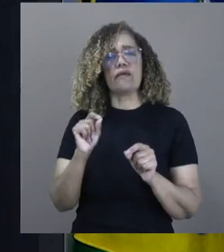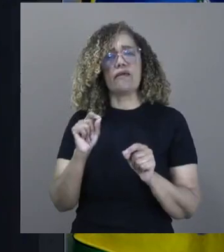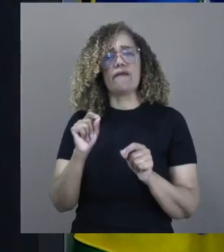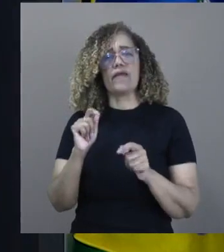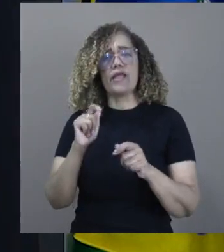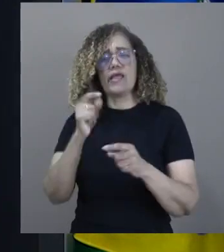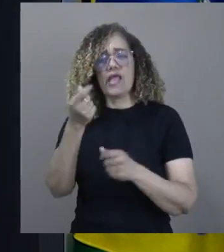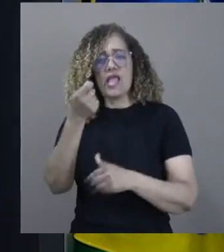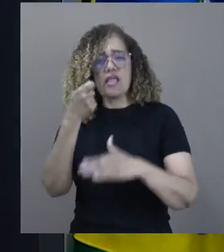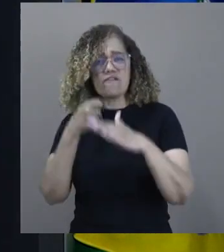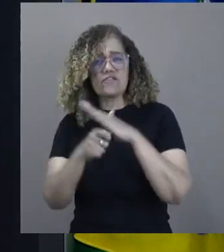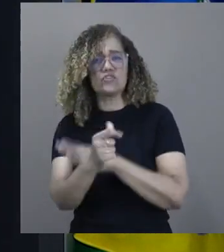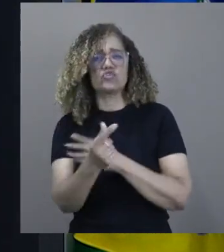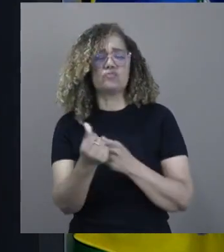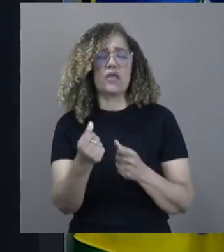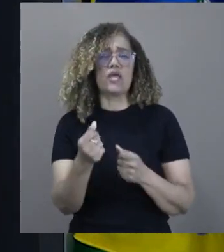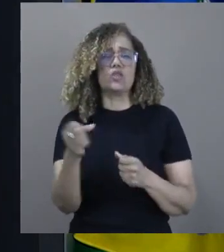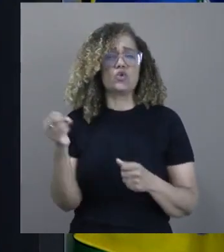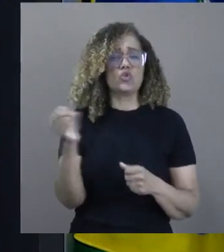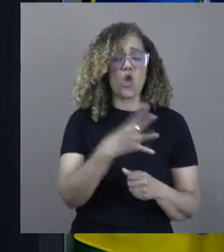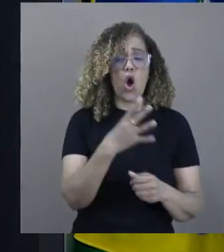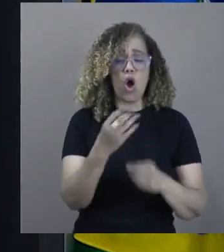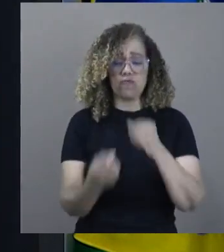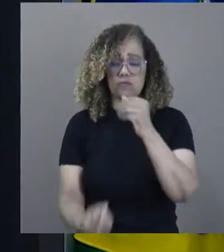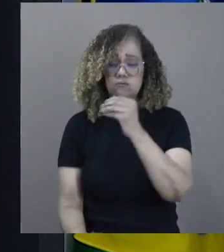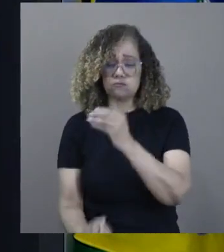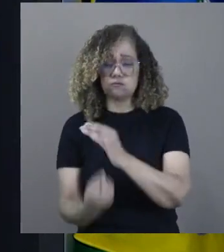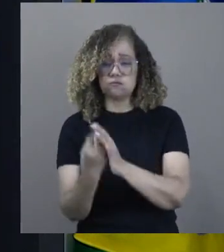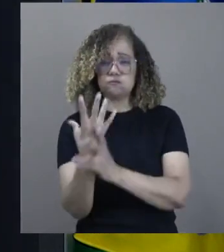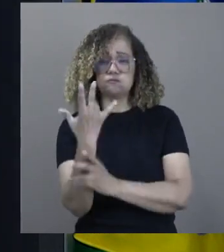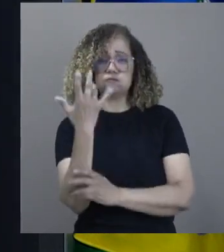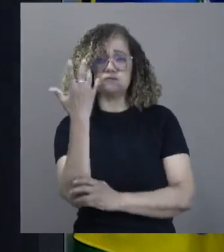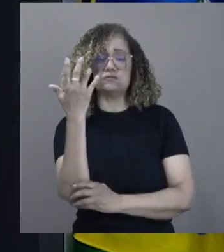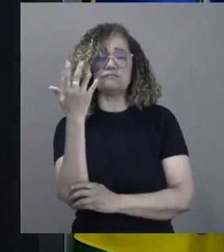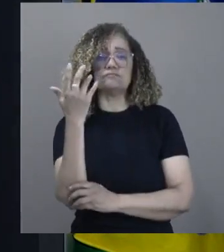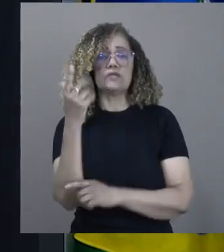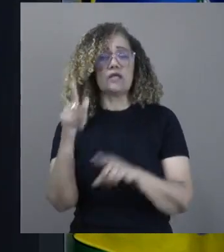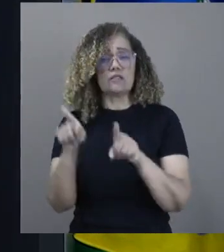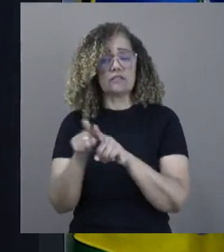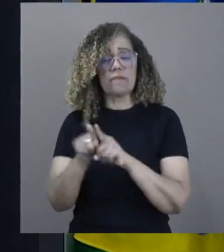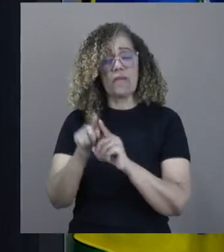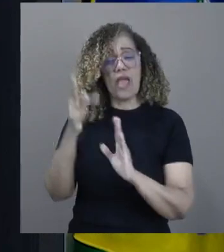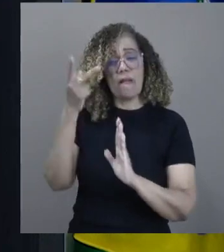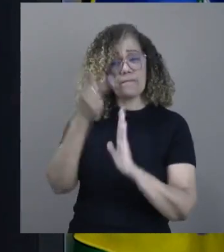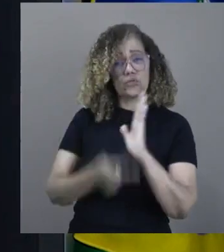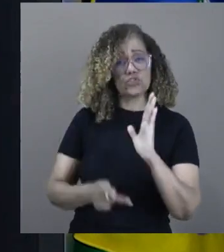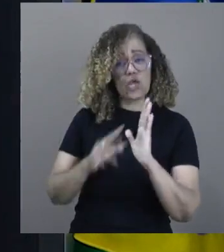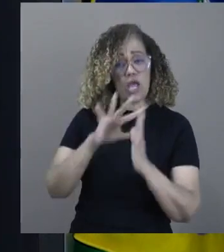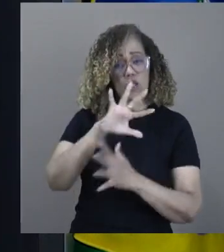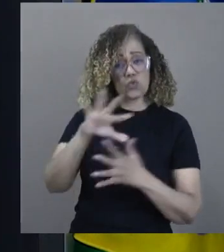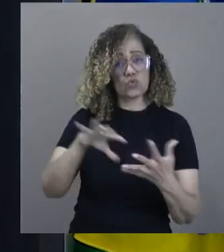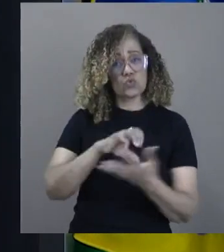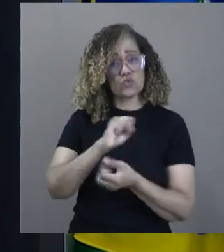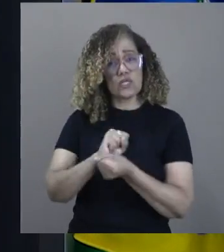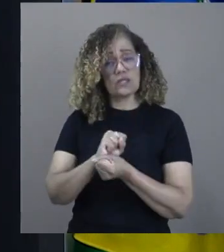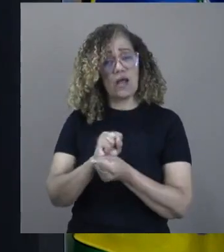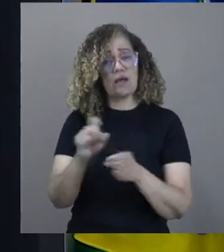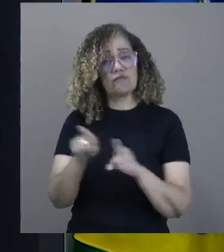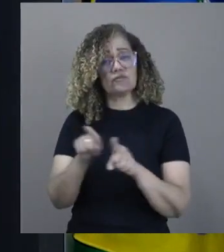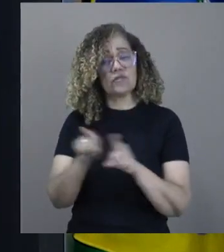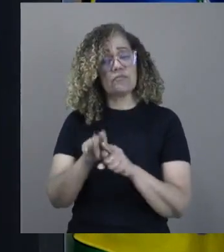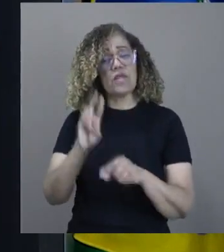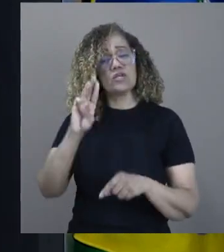na construção de novas plantas industriais em projetos sustentáveis de mineração.